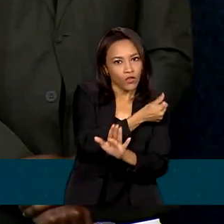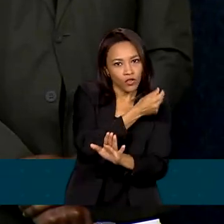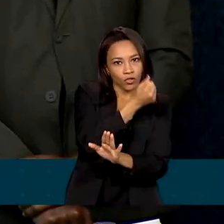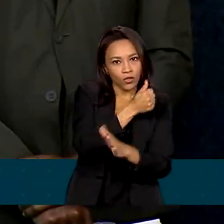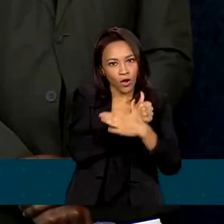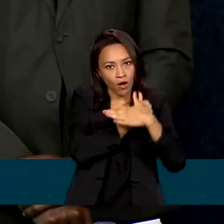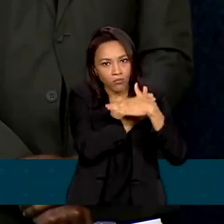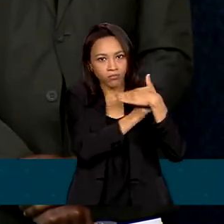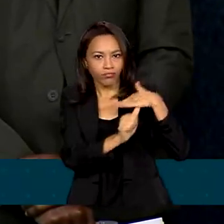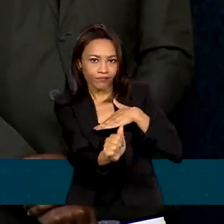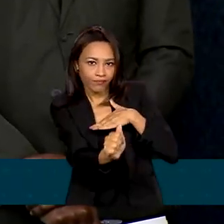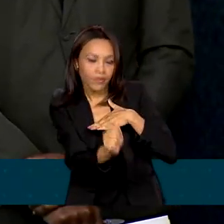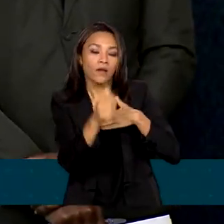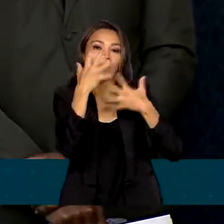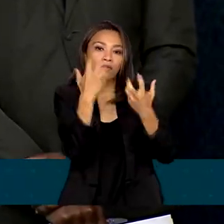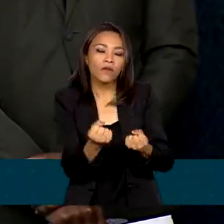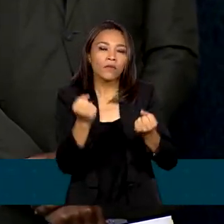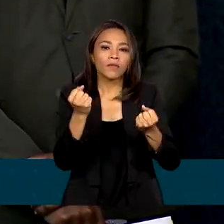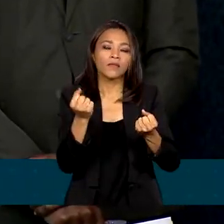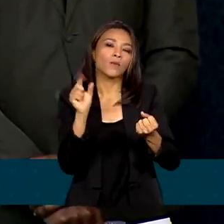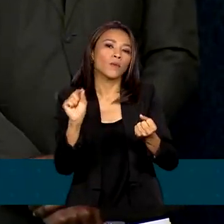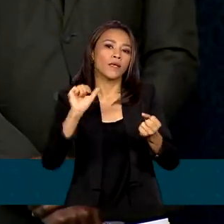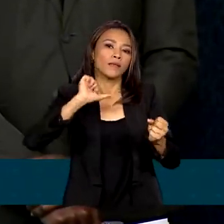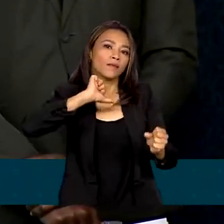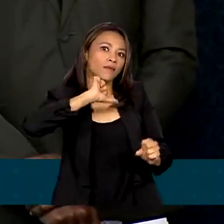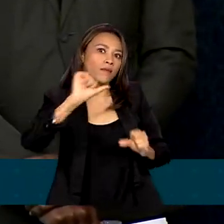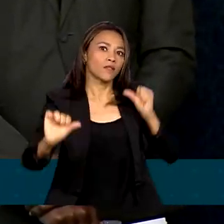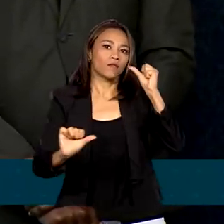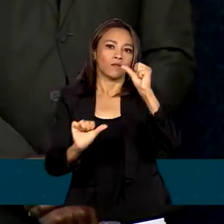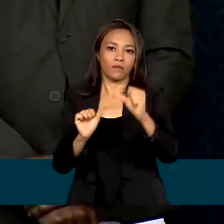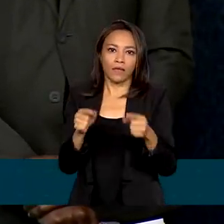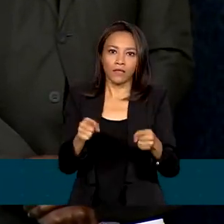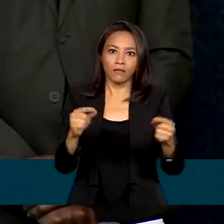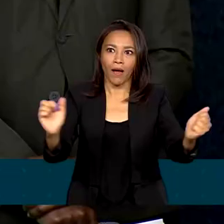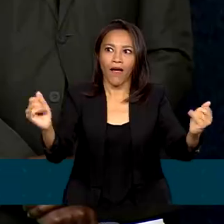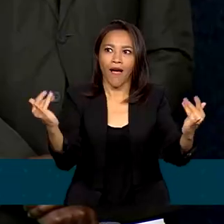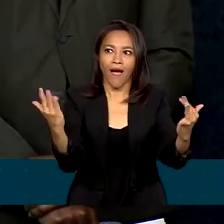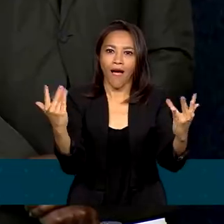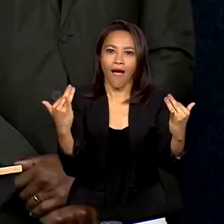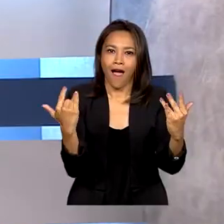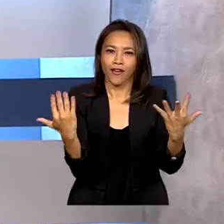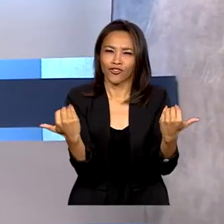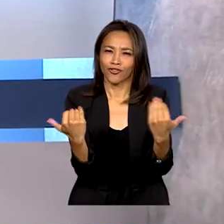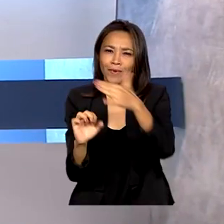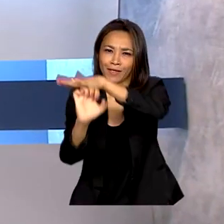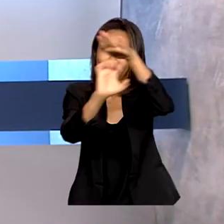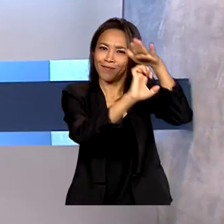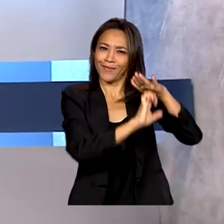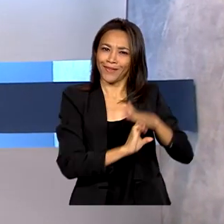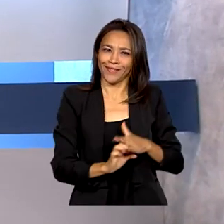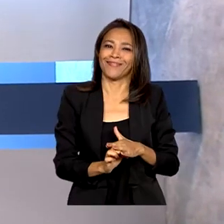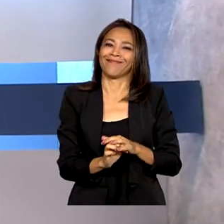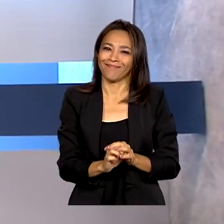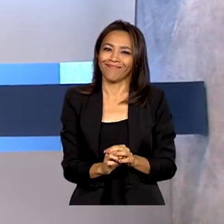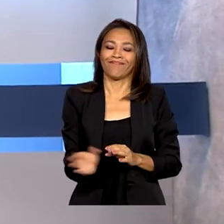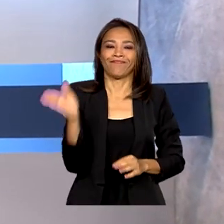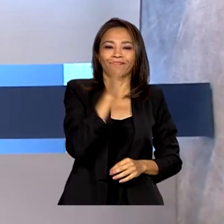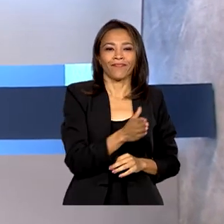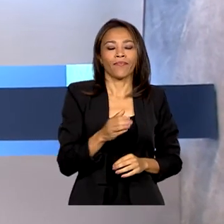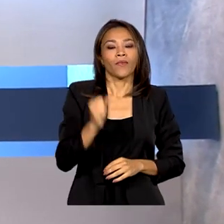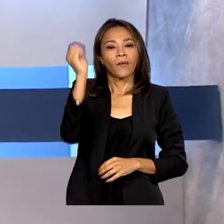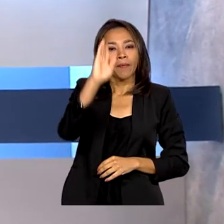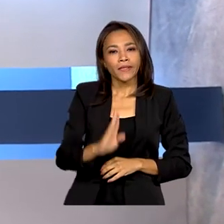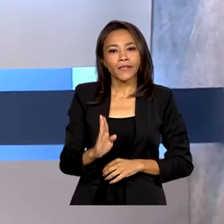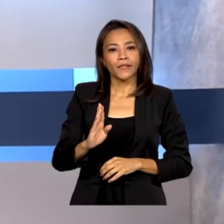que fazer essa mesma transformação na capacidade de atração do capital privado. O Brasil fechou o mês